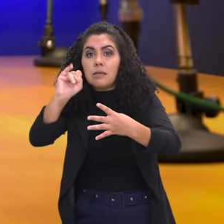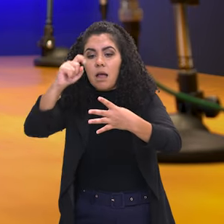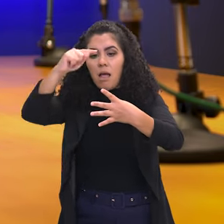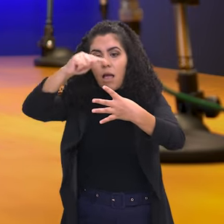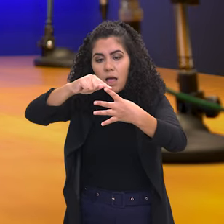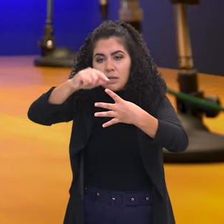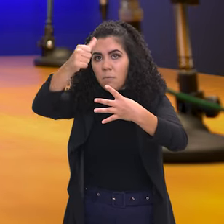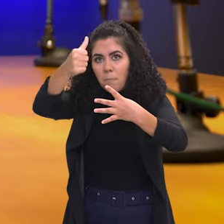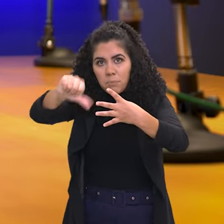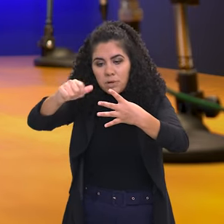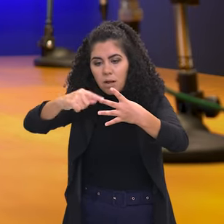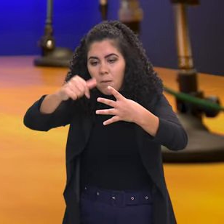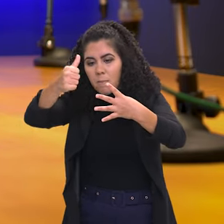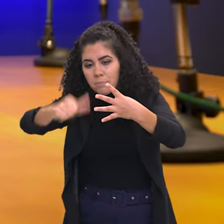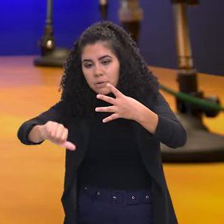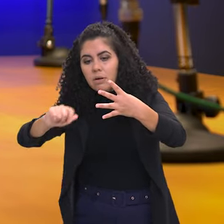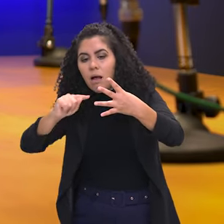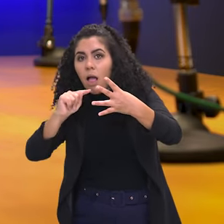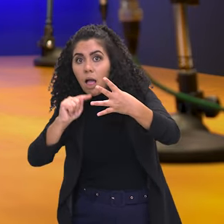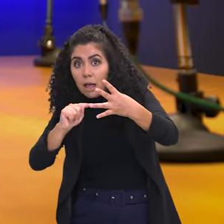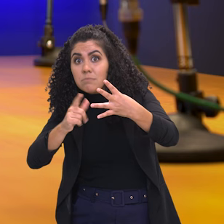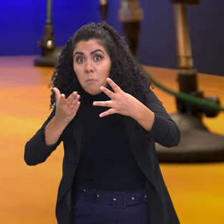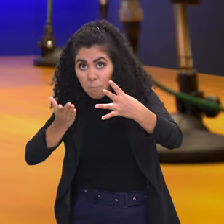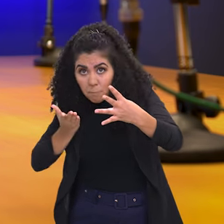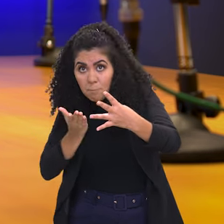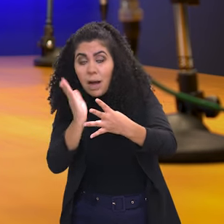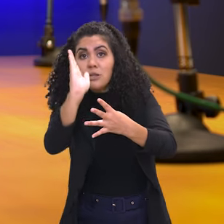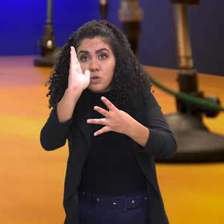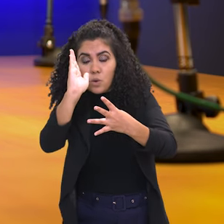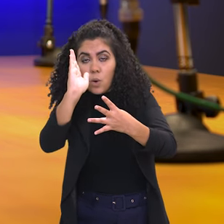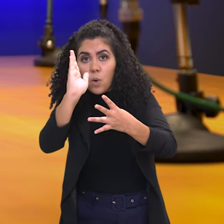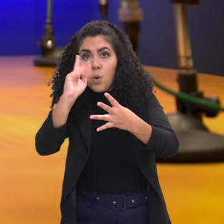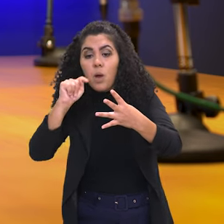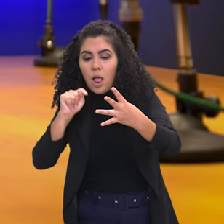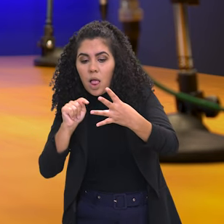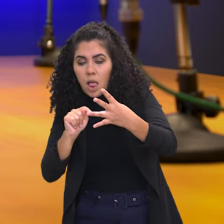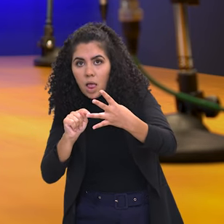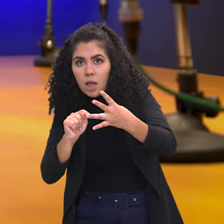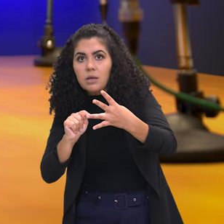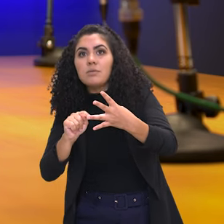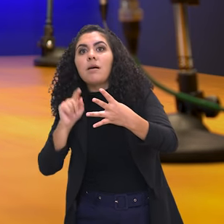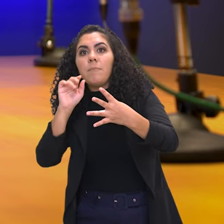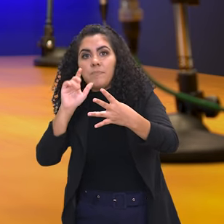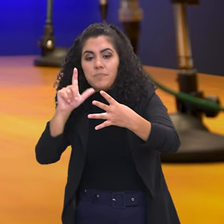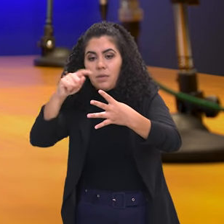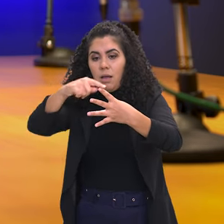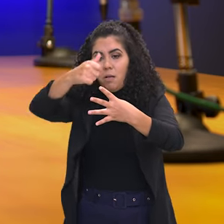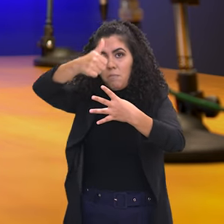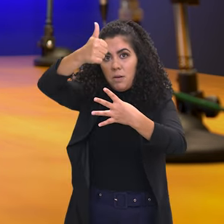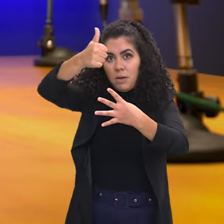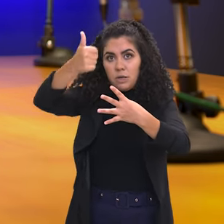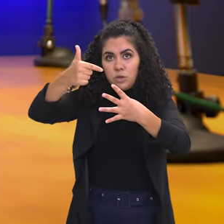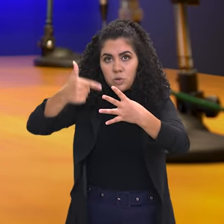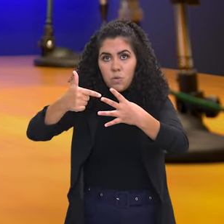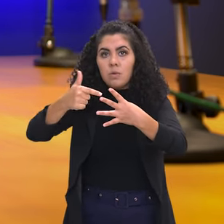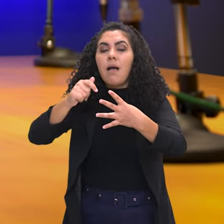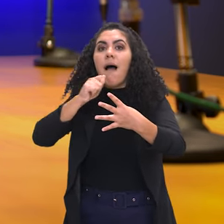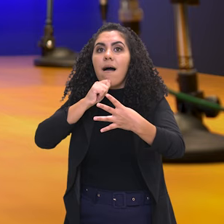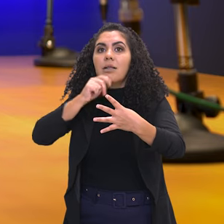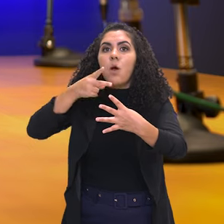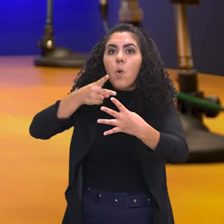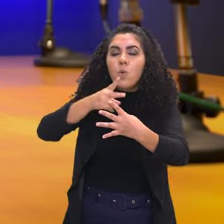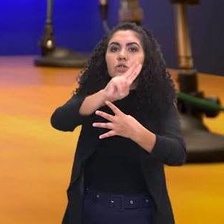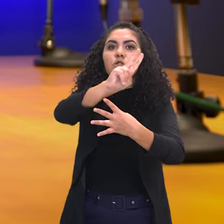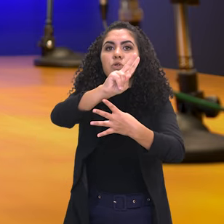você colocou em terceiro, você ainda estará concorrendo se abrirem vagas para os cargos que você ranqueou na primeira e segunda posição,